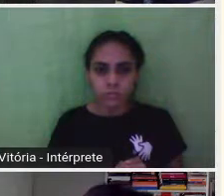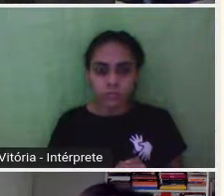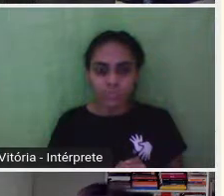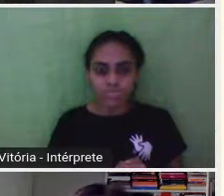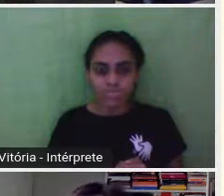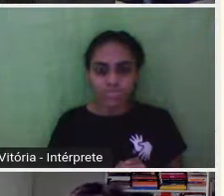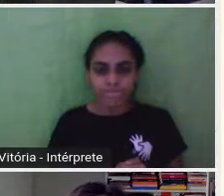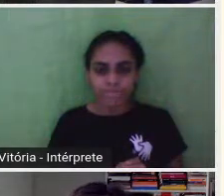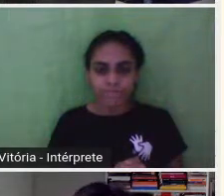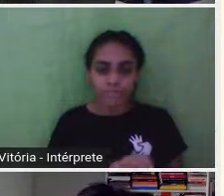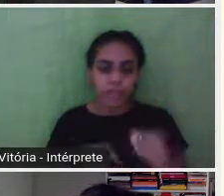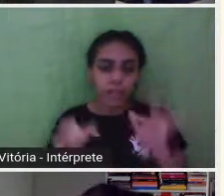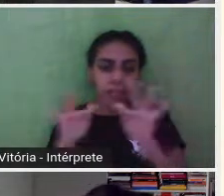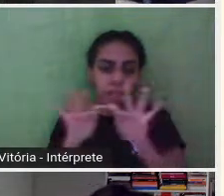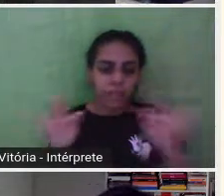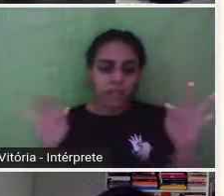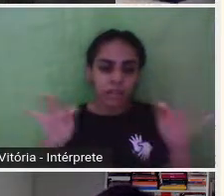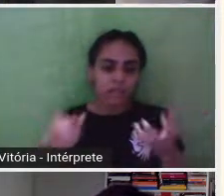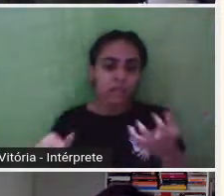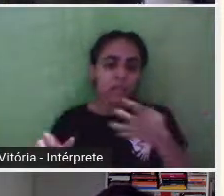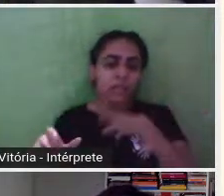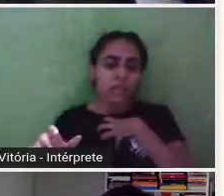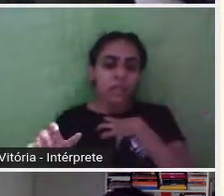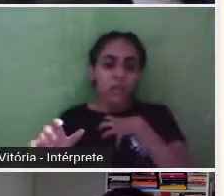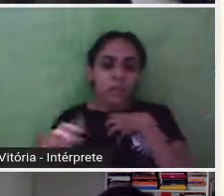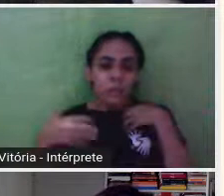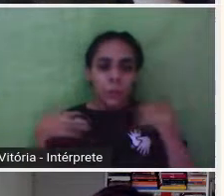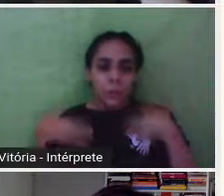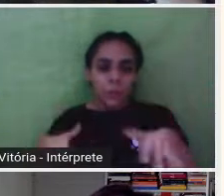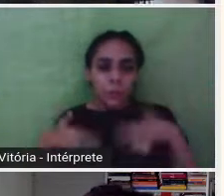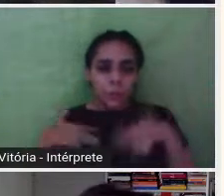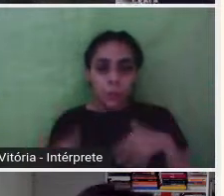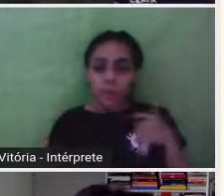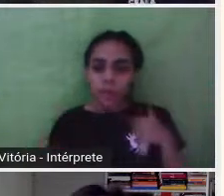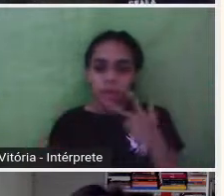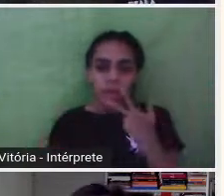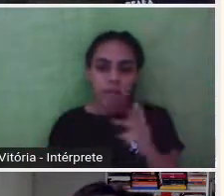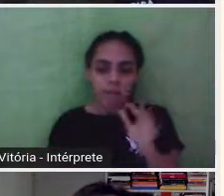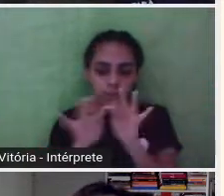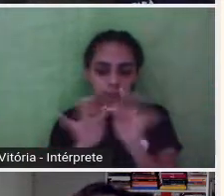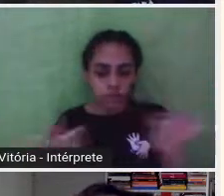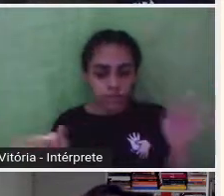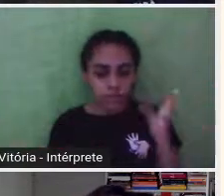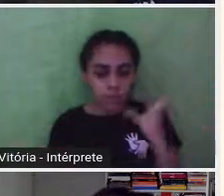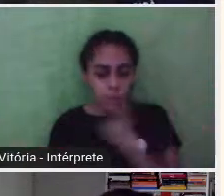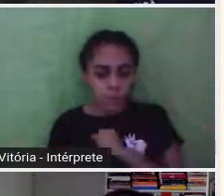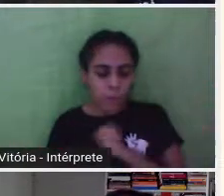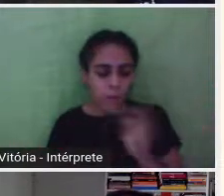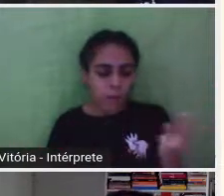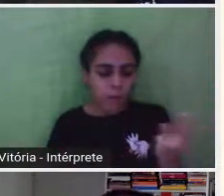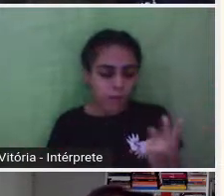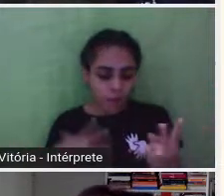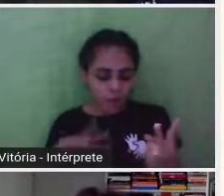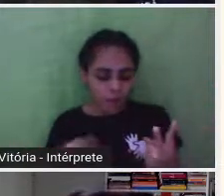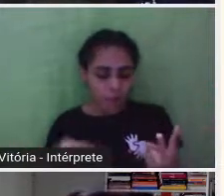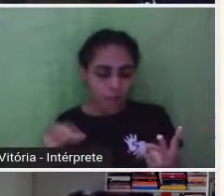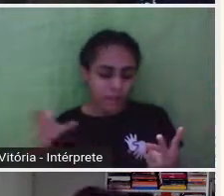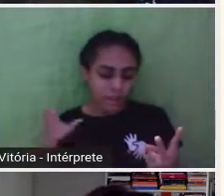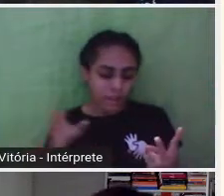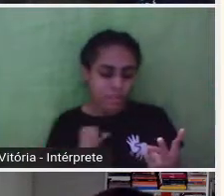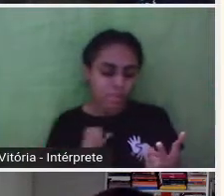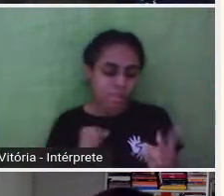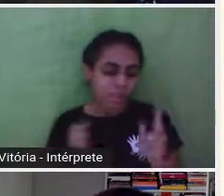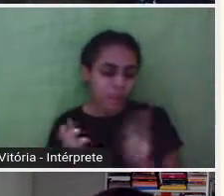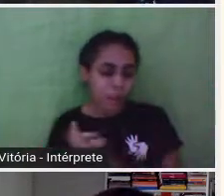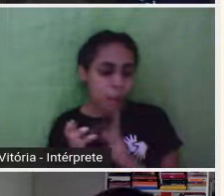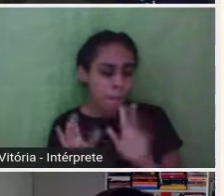meu coração. Eu as amava demais e achava que o amor que sentia por elas impedia que eu me tornasse eu